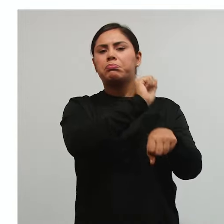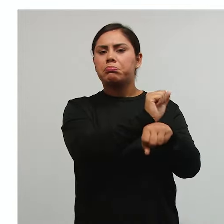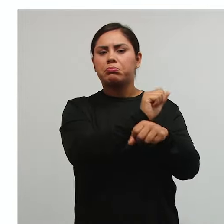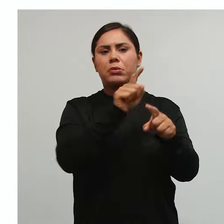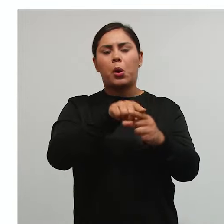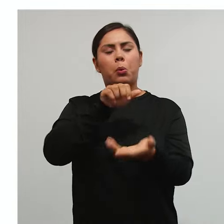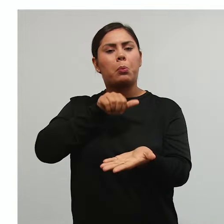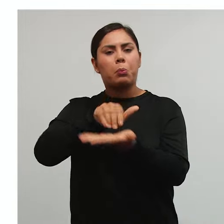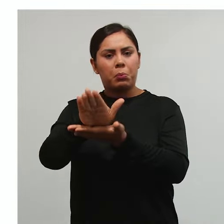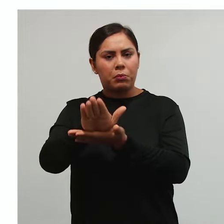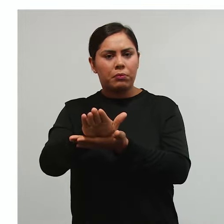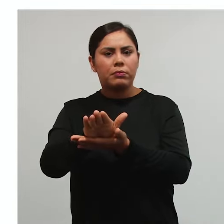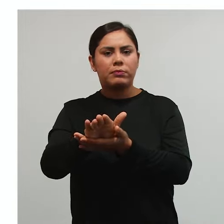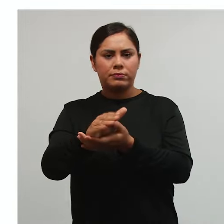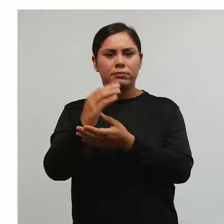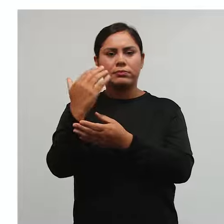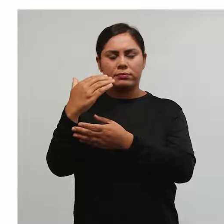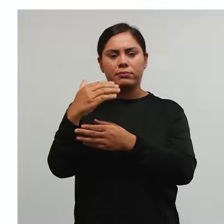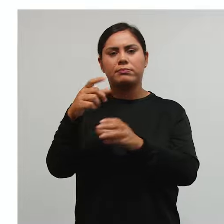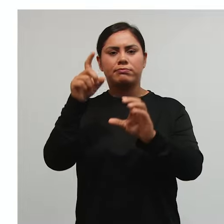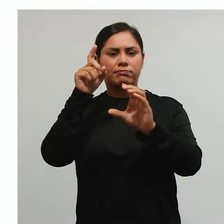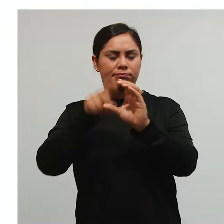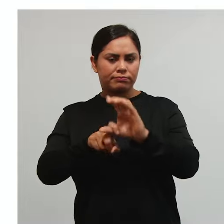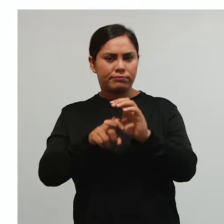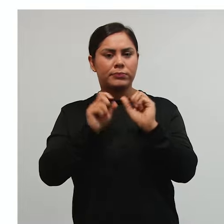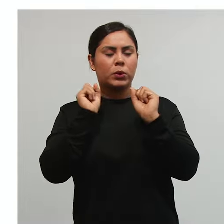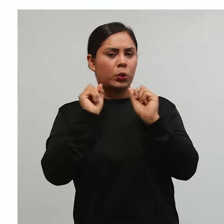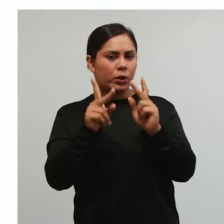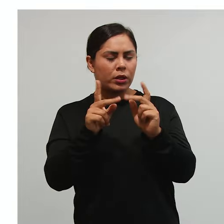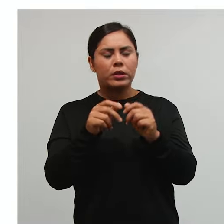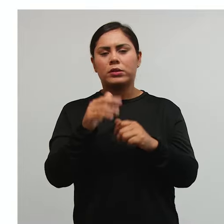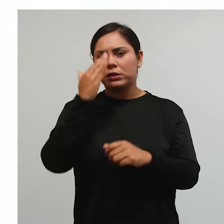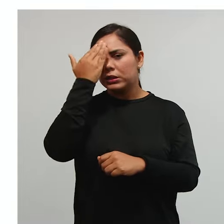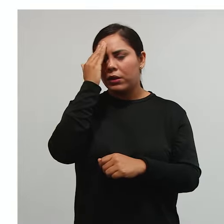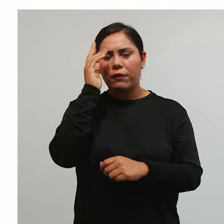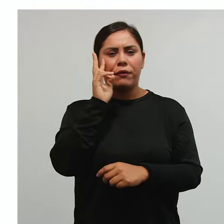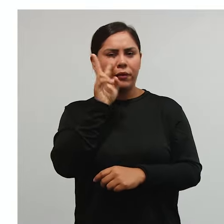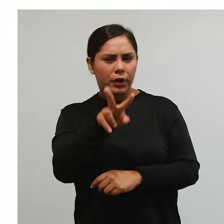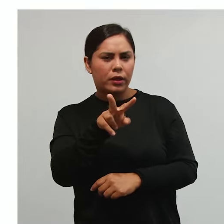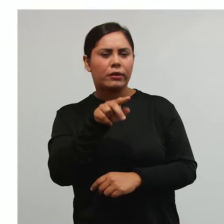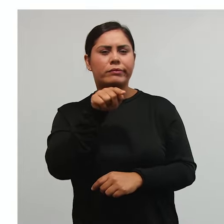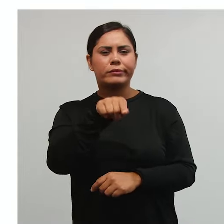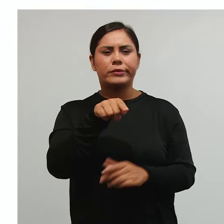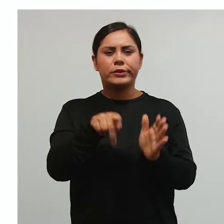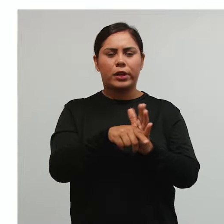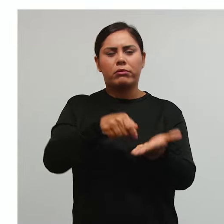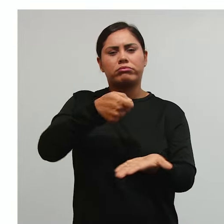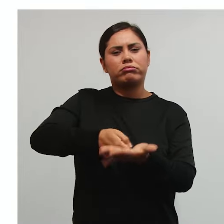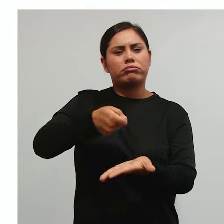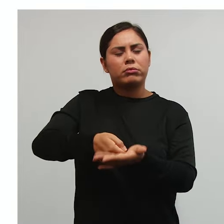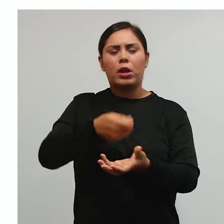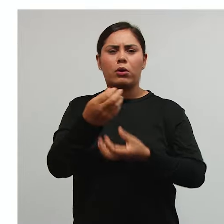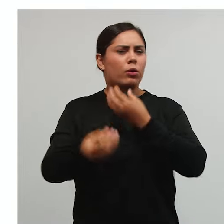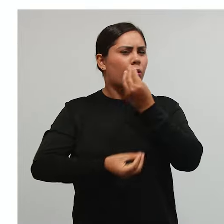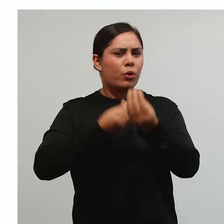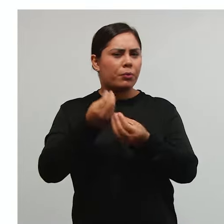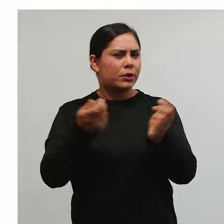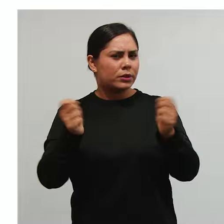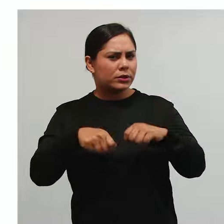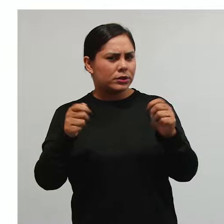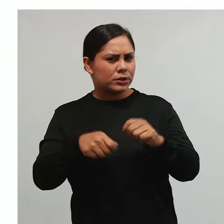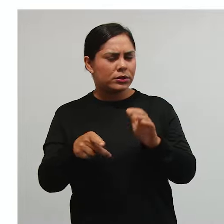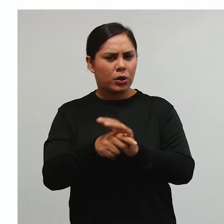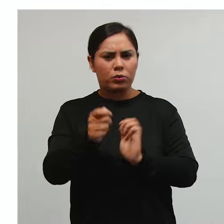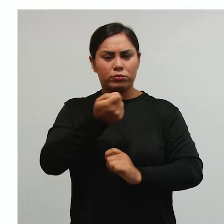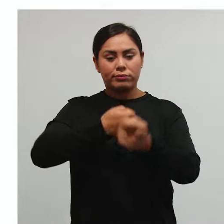e exclusão do crédito tributário tudo bem então nós já vimos aí essa obrigação tributária como que funciona